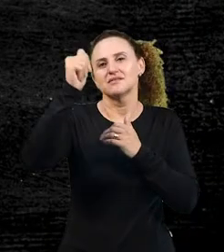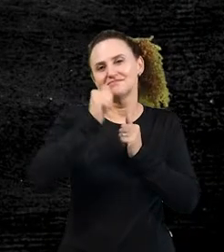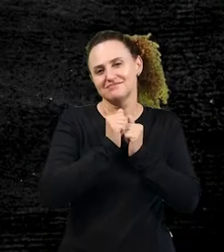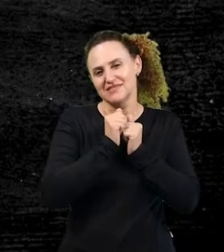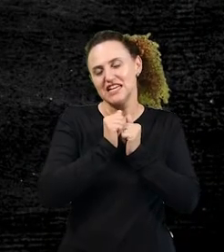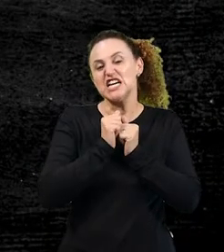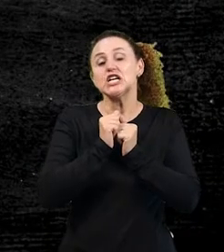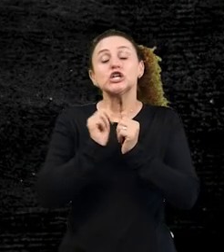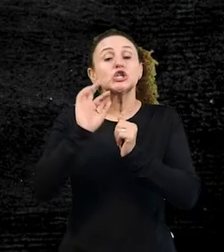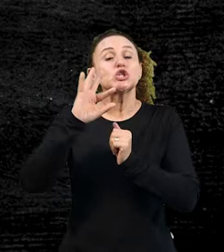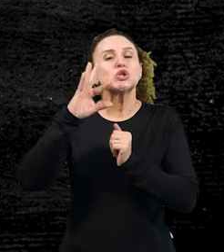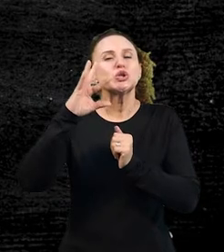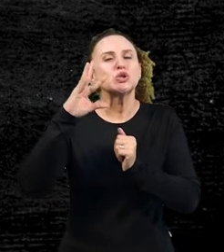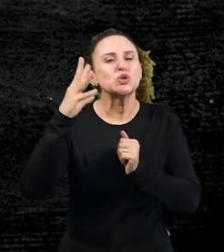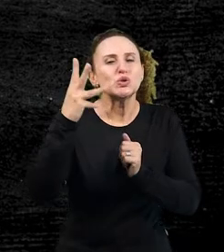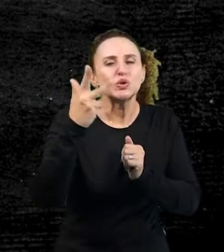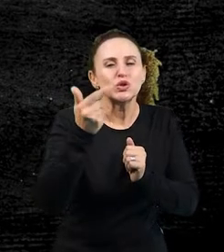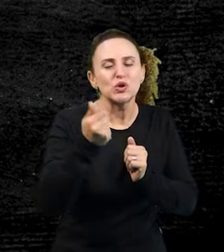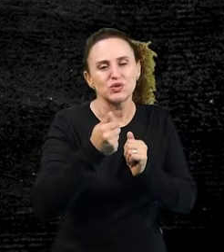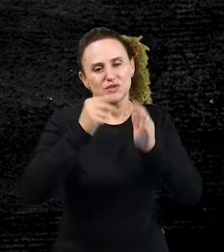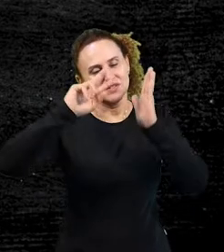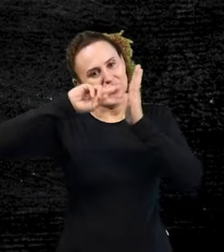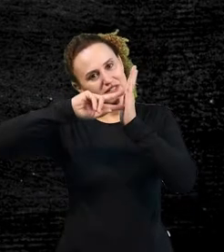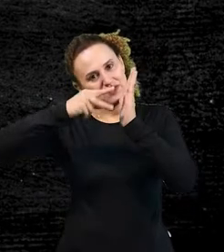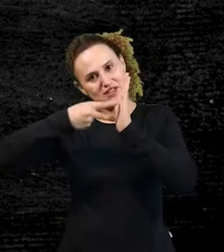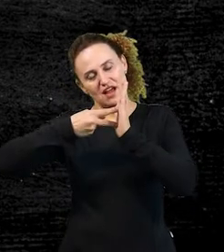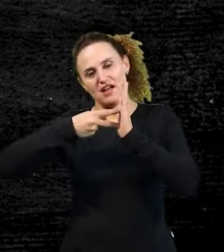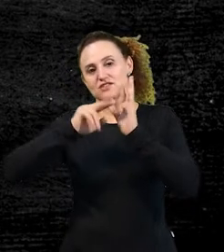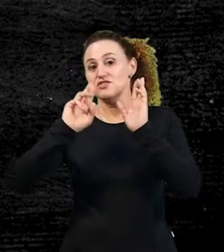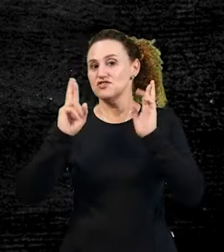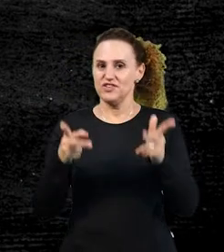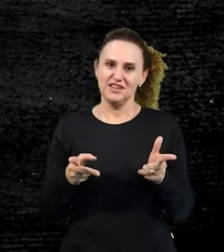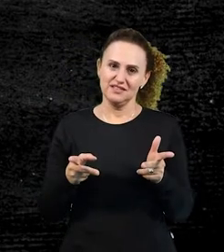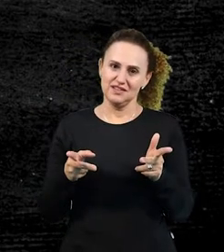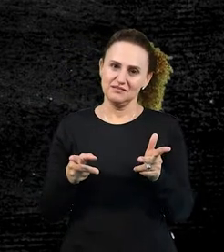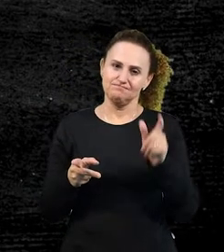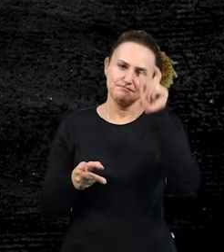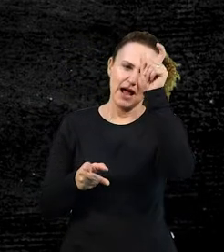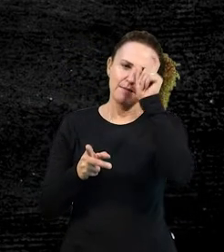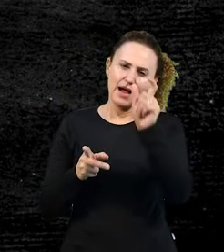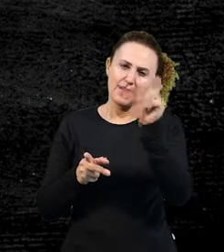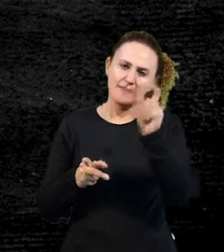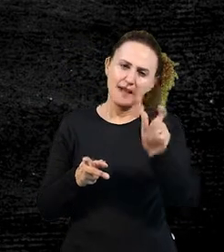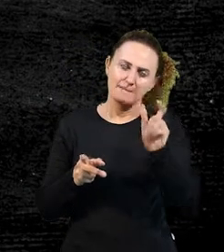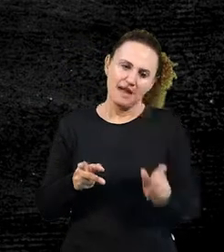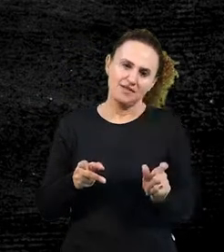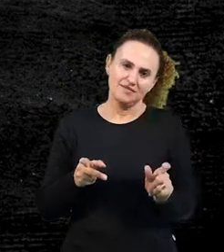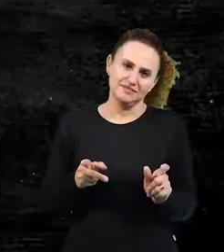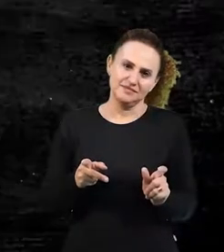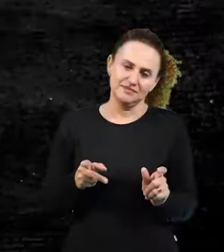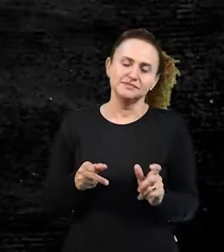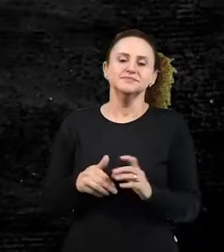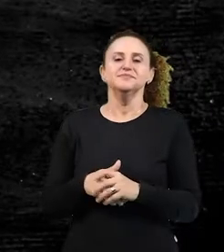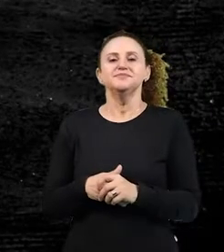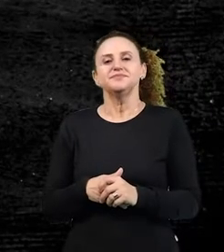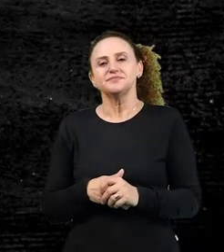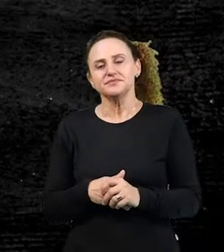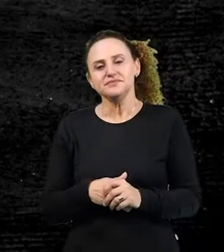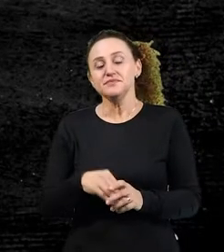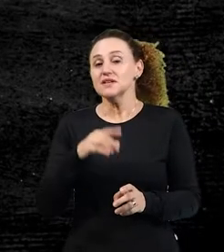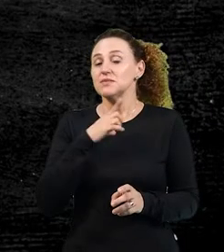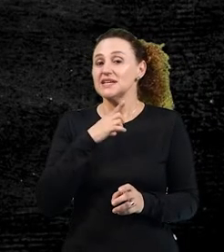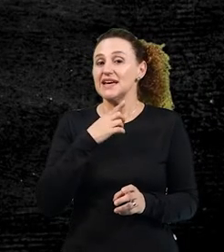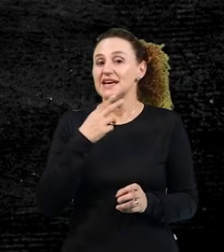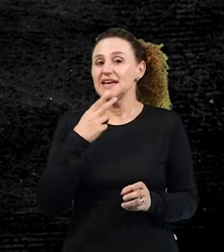de guardar dinheiro ou documento. Por quê? Essa carteira aqui vem de